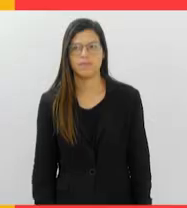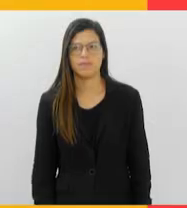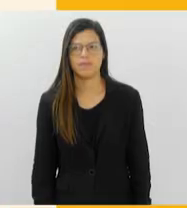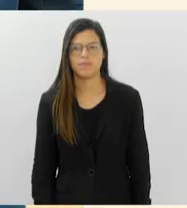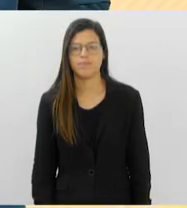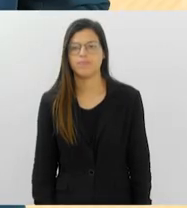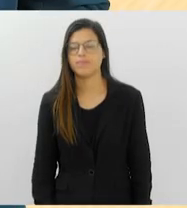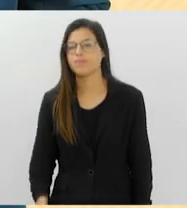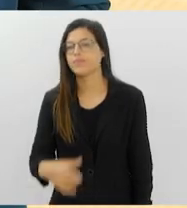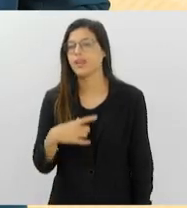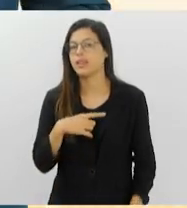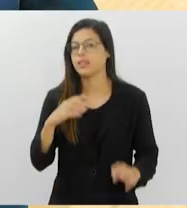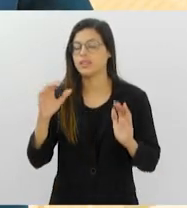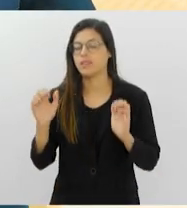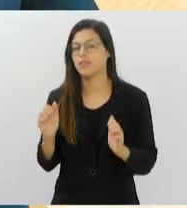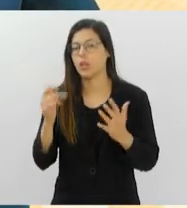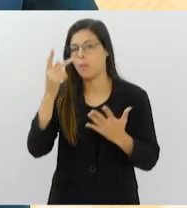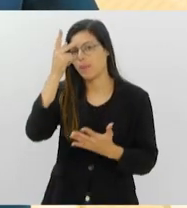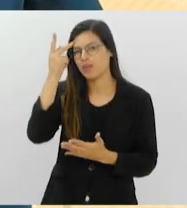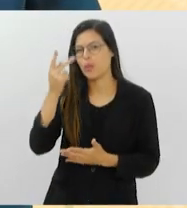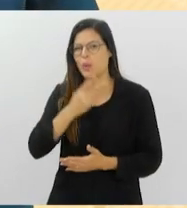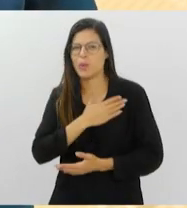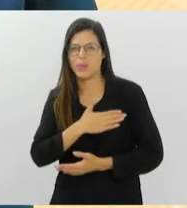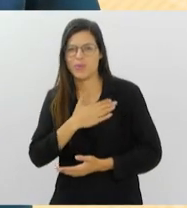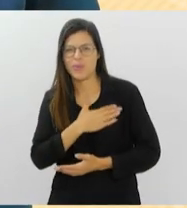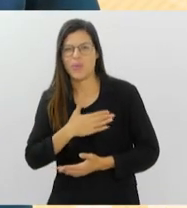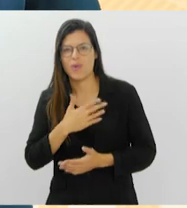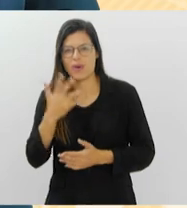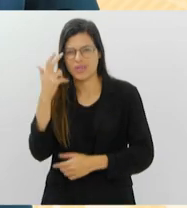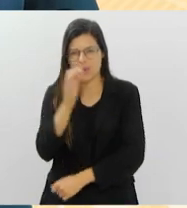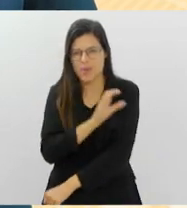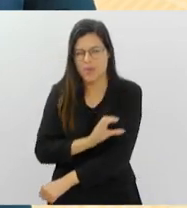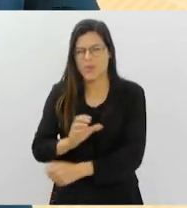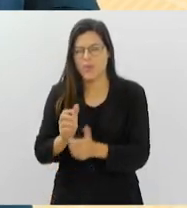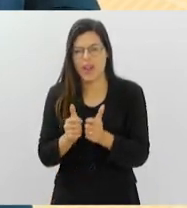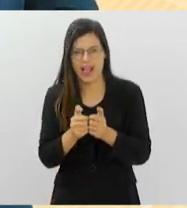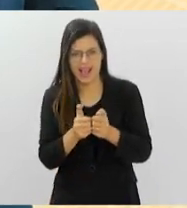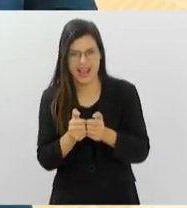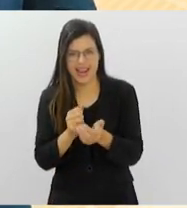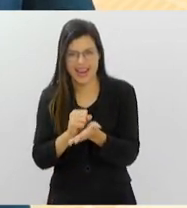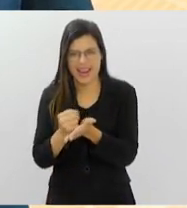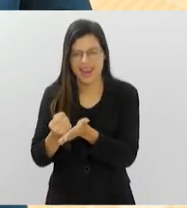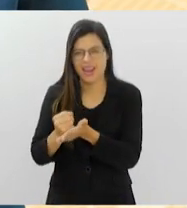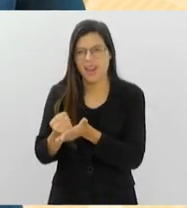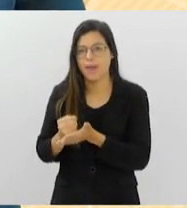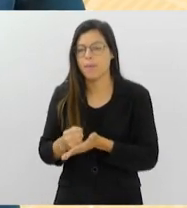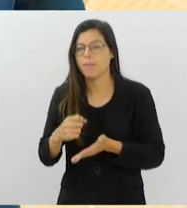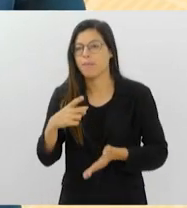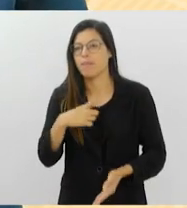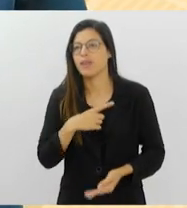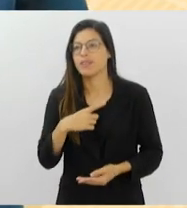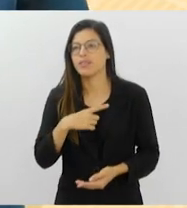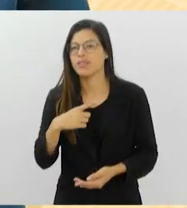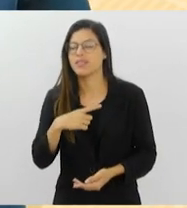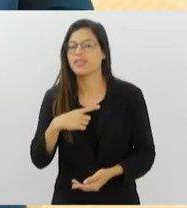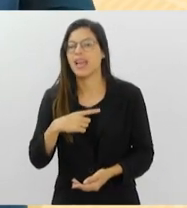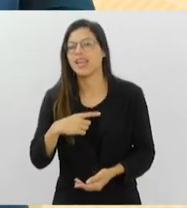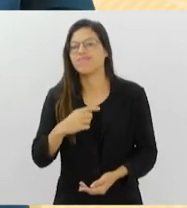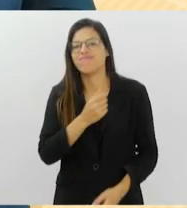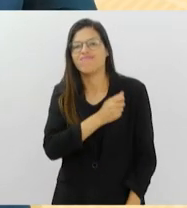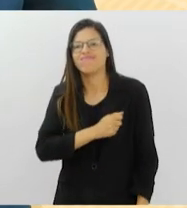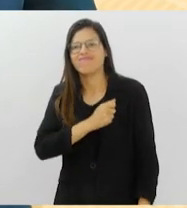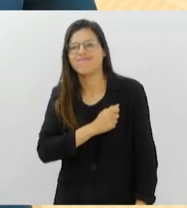E tem evento para quem gosta da cultura gamer. O Video Game Hall, onde a diversão é infinita e a nostalgia ganha vida,